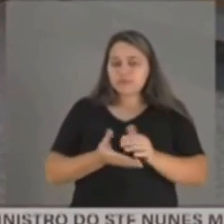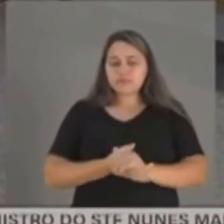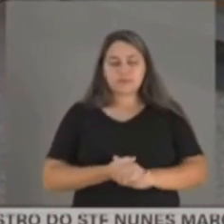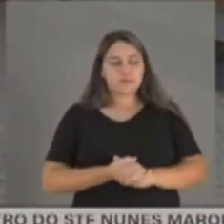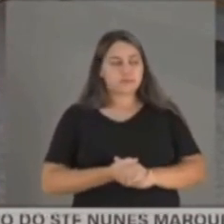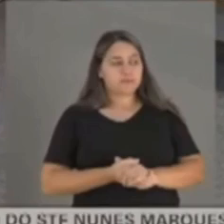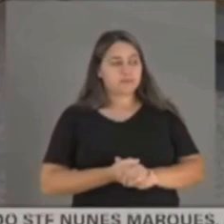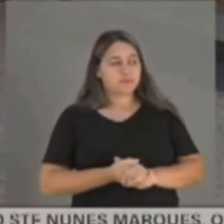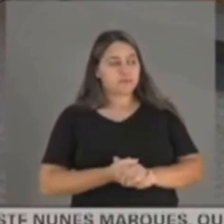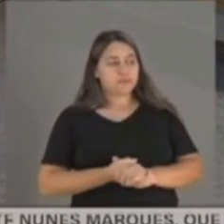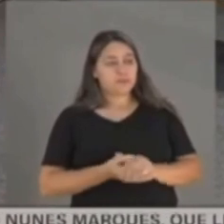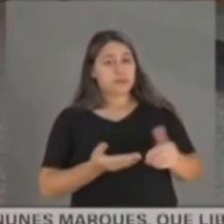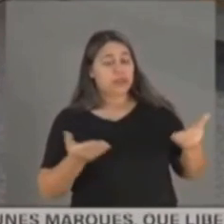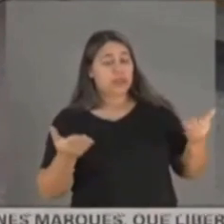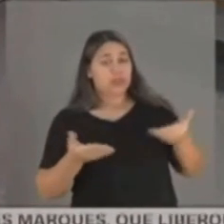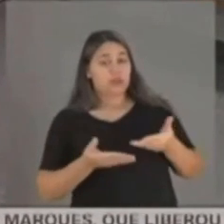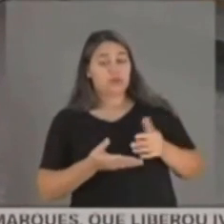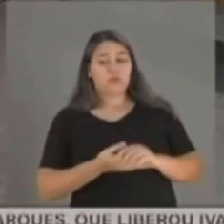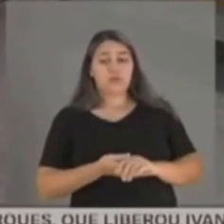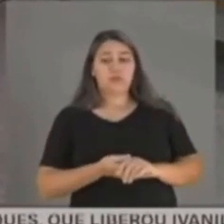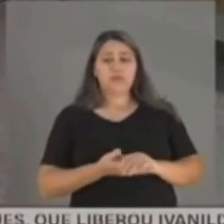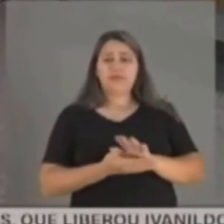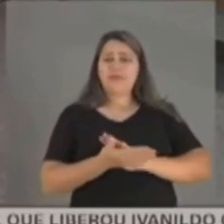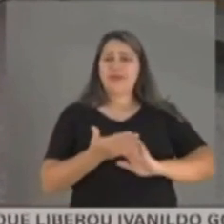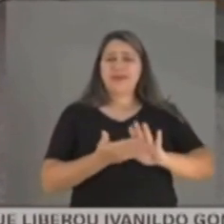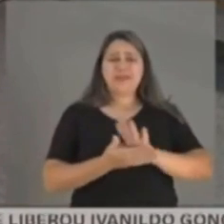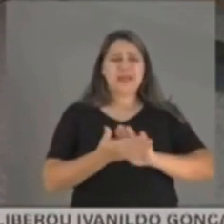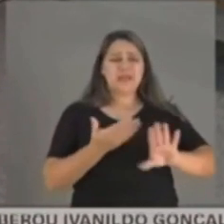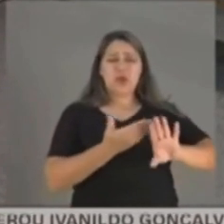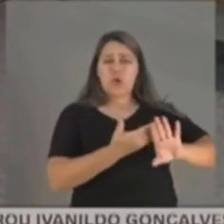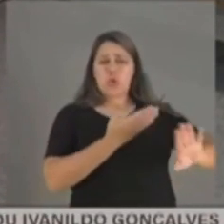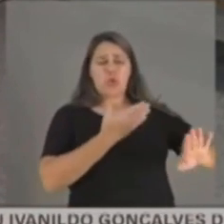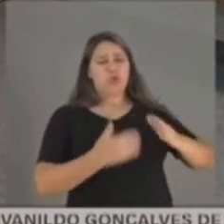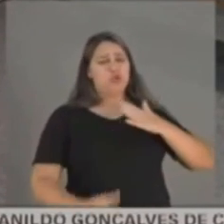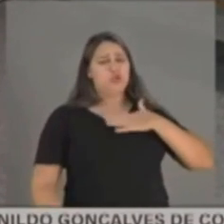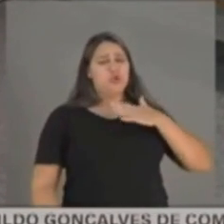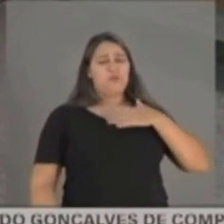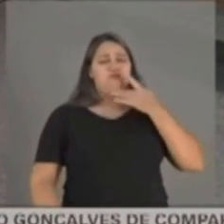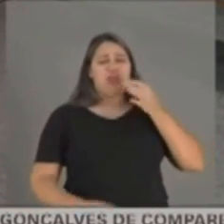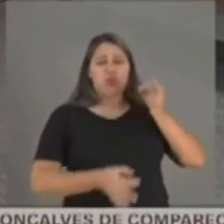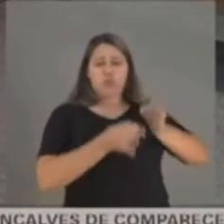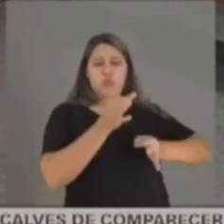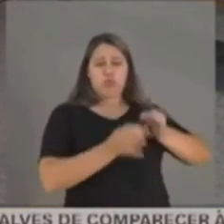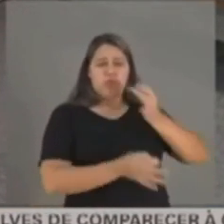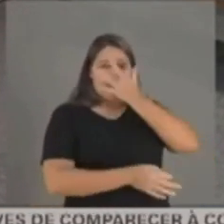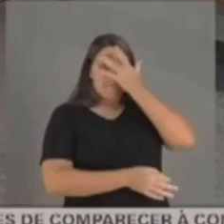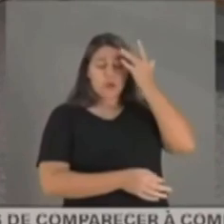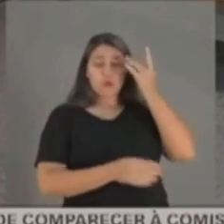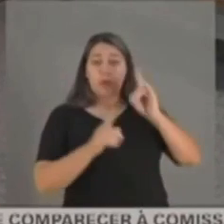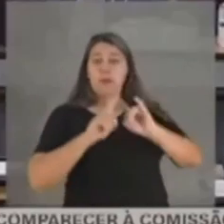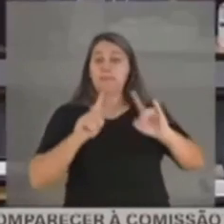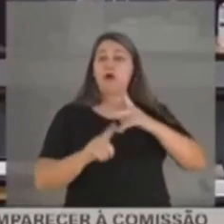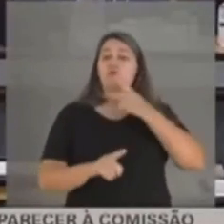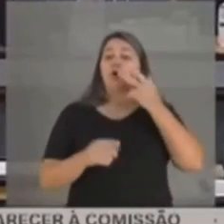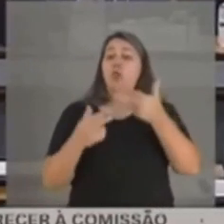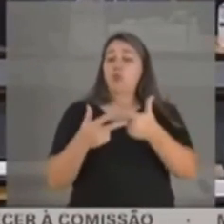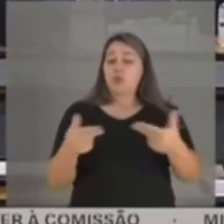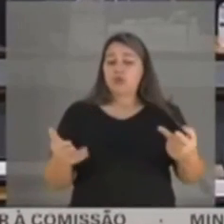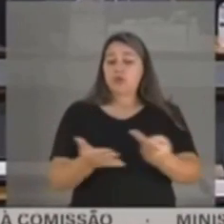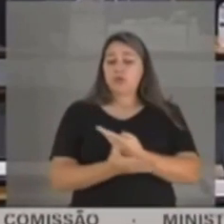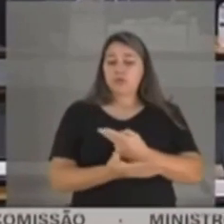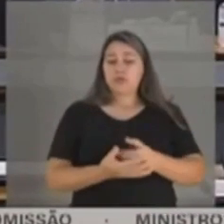Então, não é nada longe de mim, aqui, querer prejugar alguém. Eu estou dizendo que são fatos